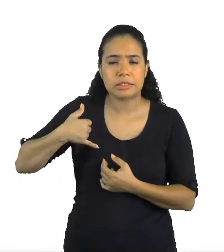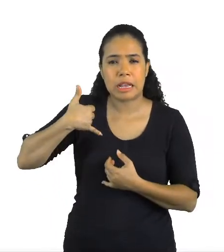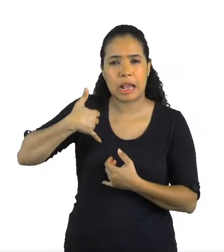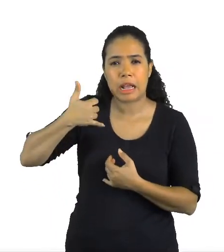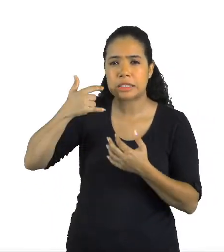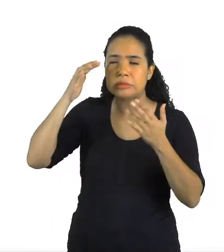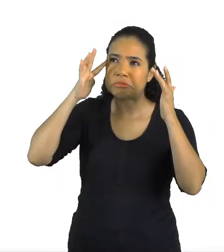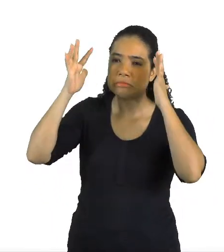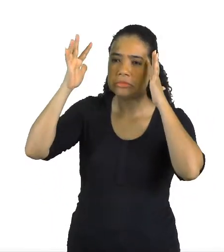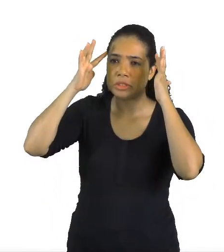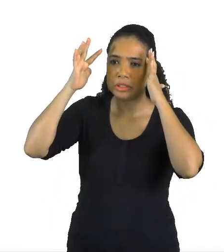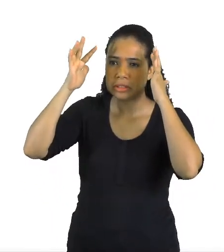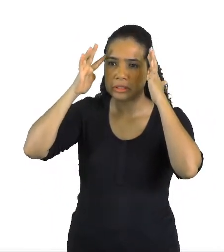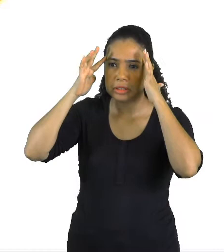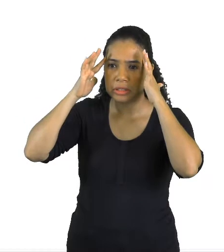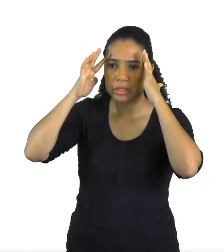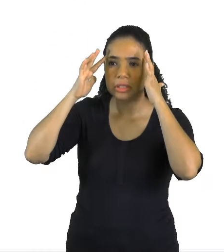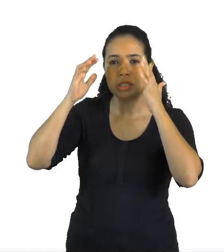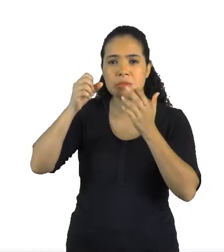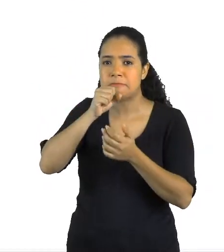o velho que aqui vai.